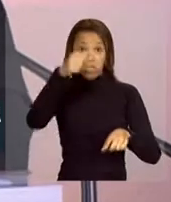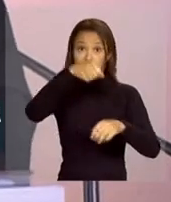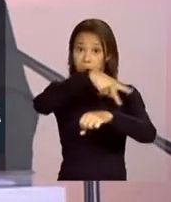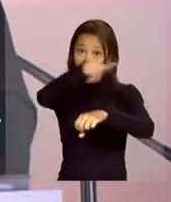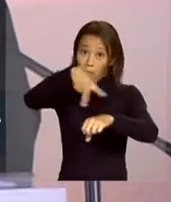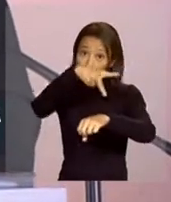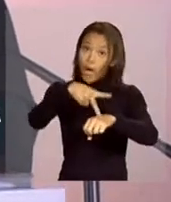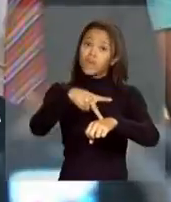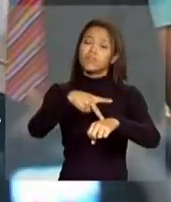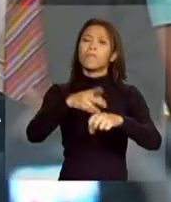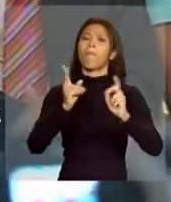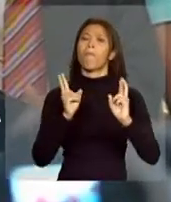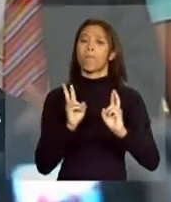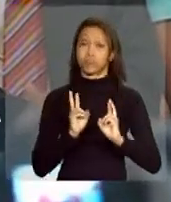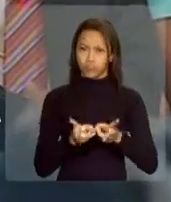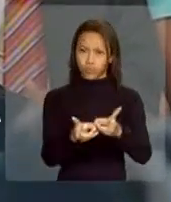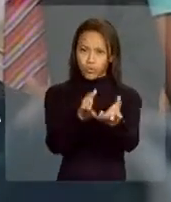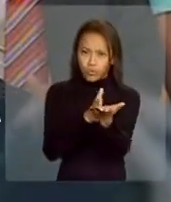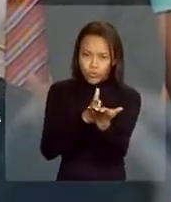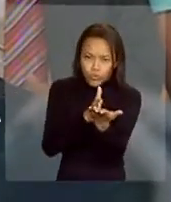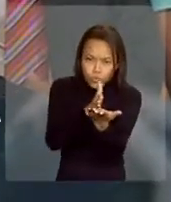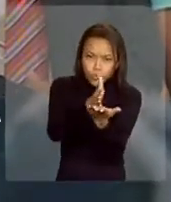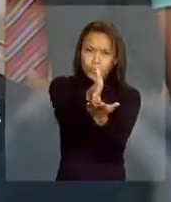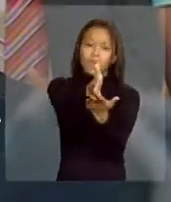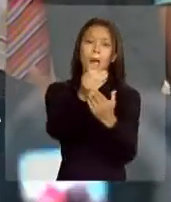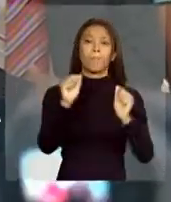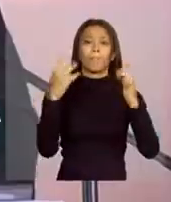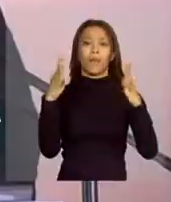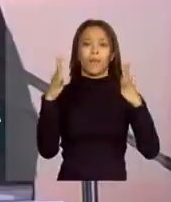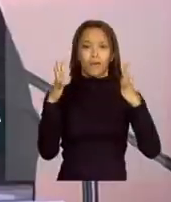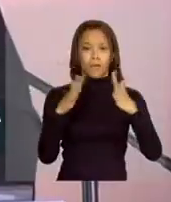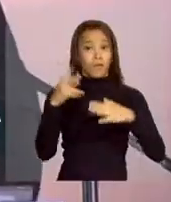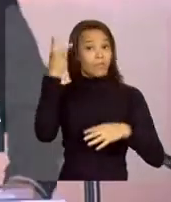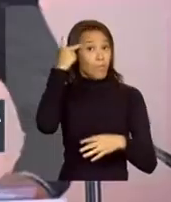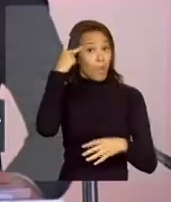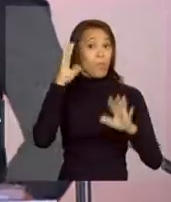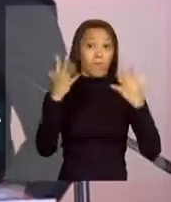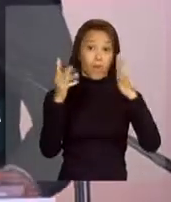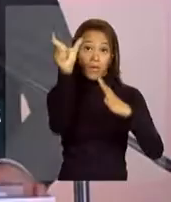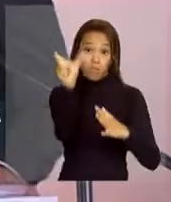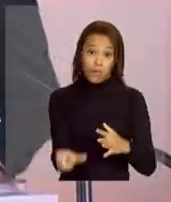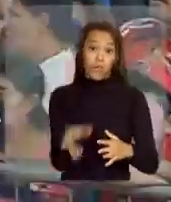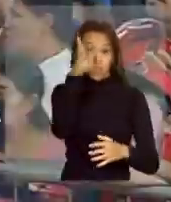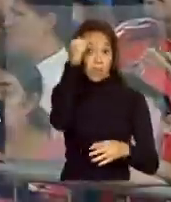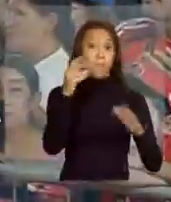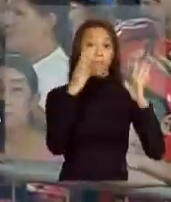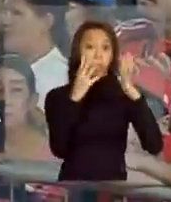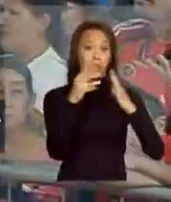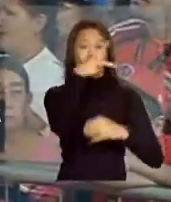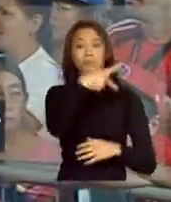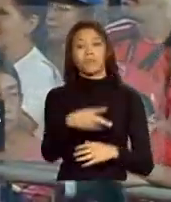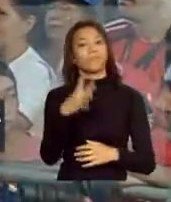continuar seguindo em frente. Parabéns, São Paulo, parabéns, Haddad, parabéns, Presidente.